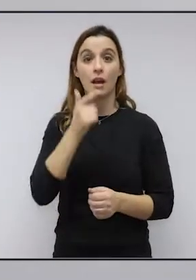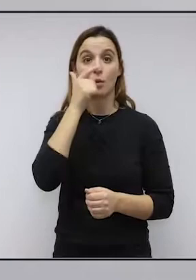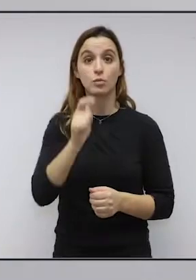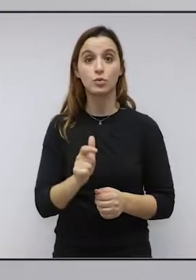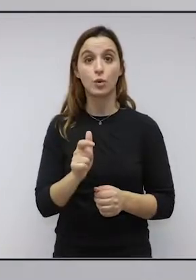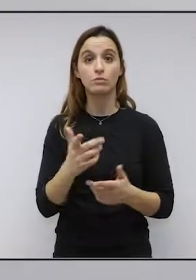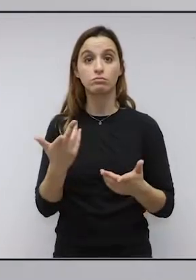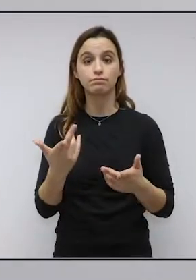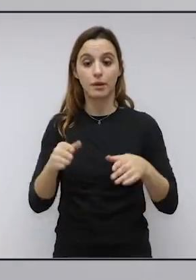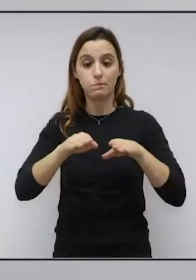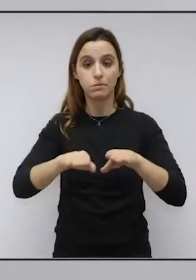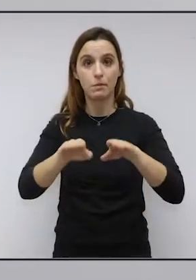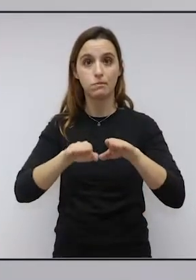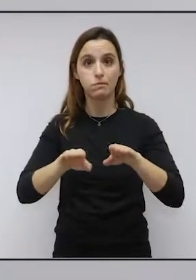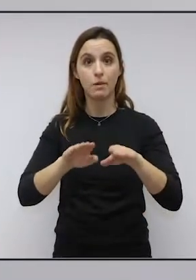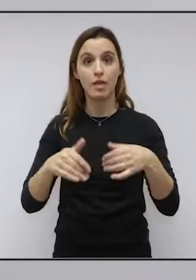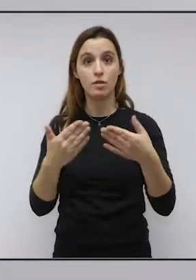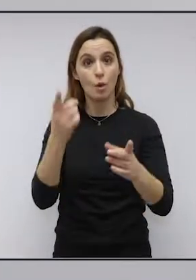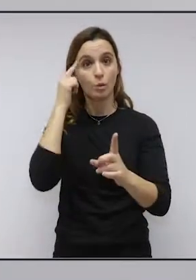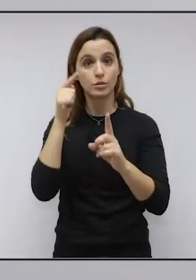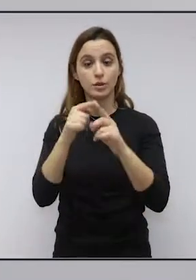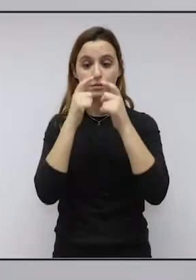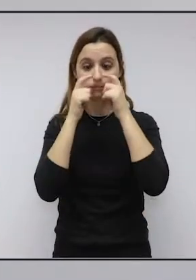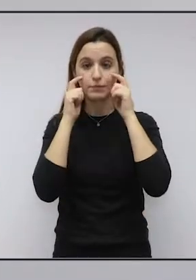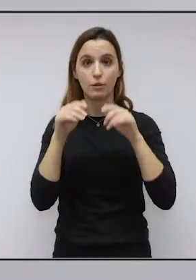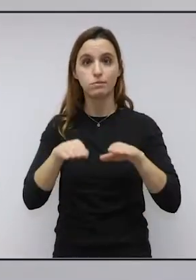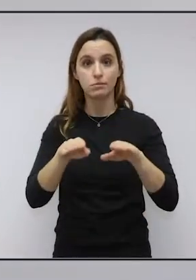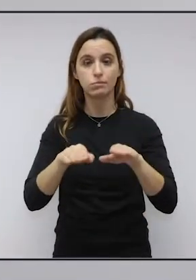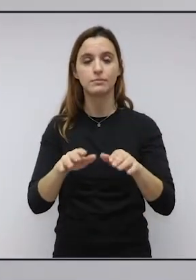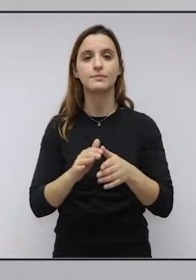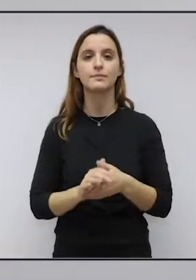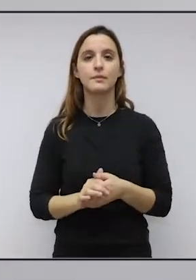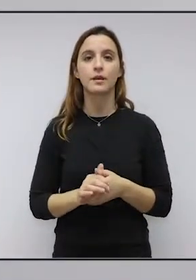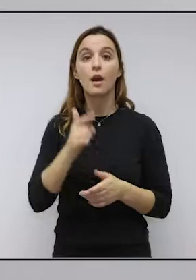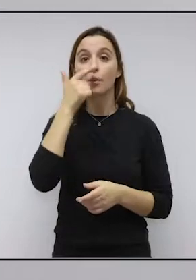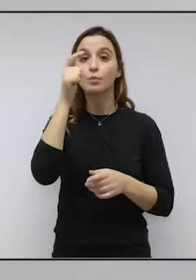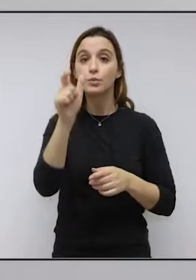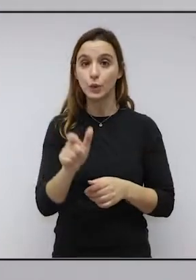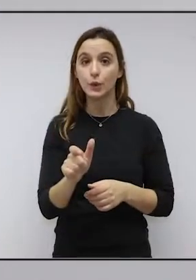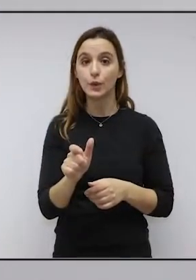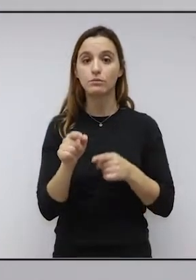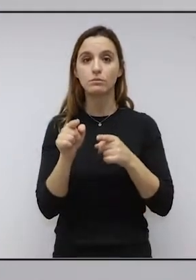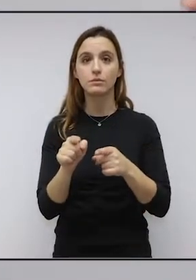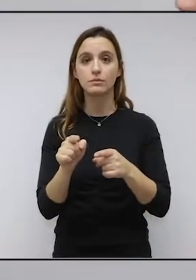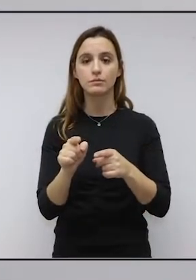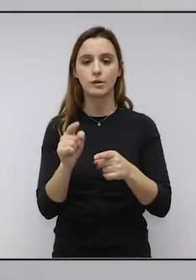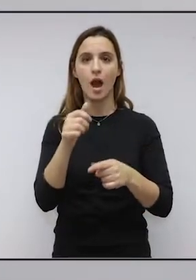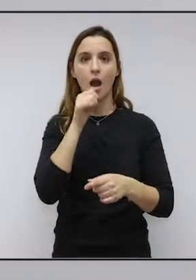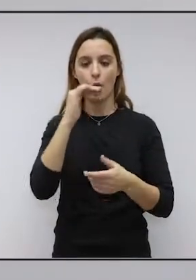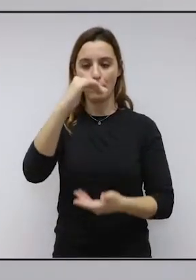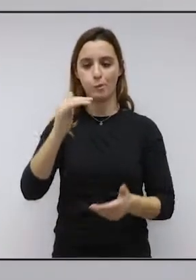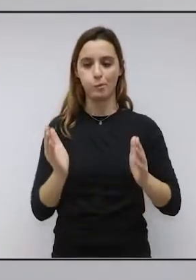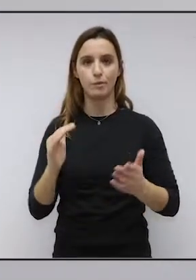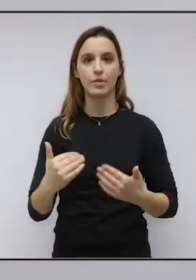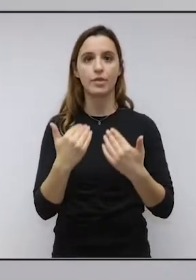disponibilizou a sua máquina de costura para confeccionar máscaras, à pessoa que ofereceu conjunto de embalagens de